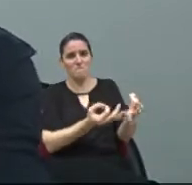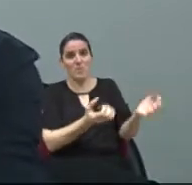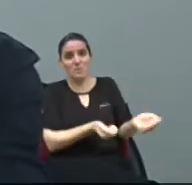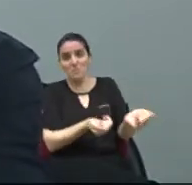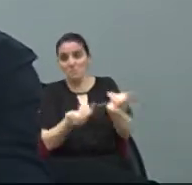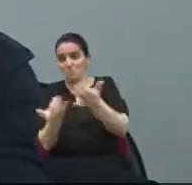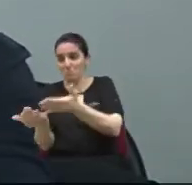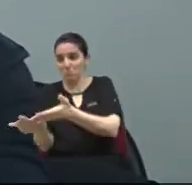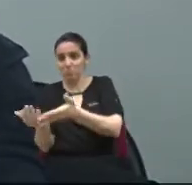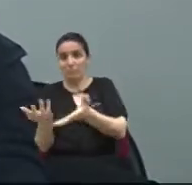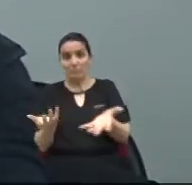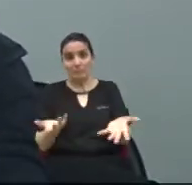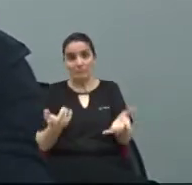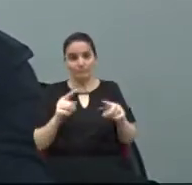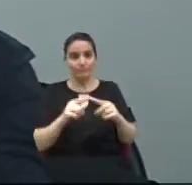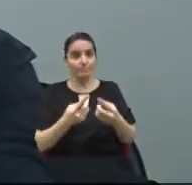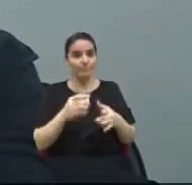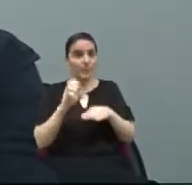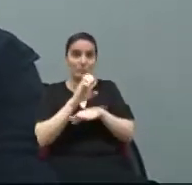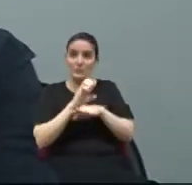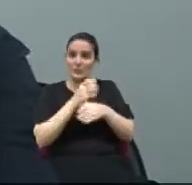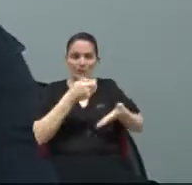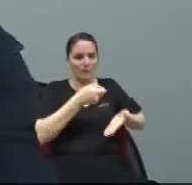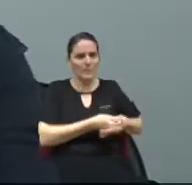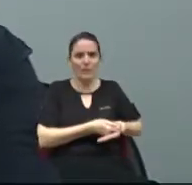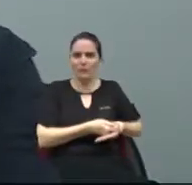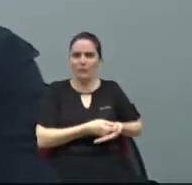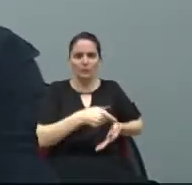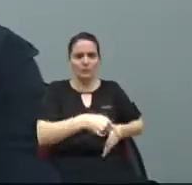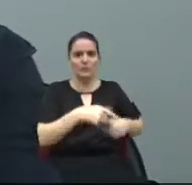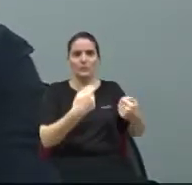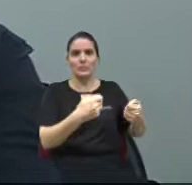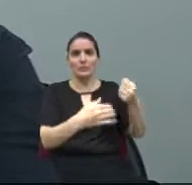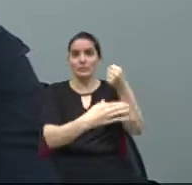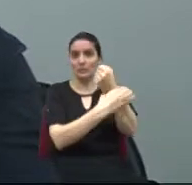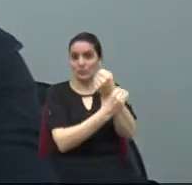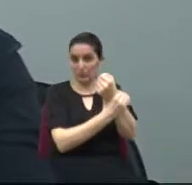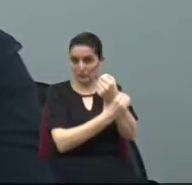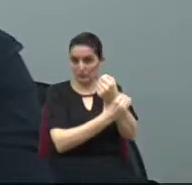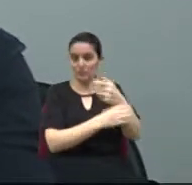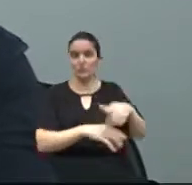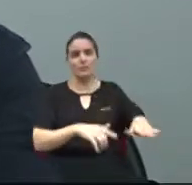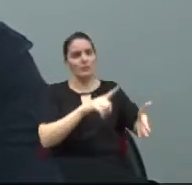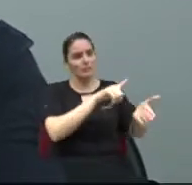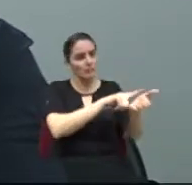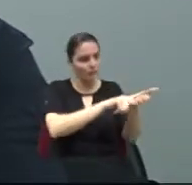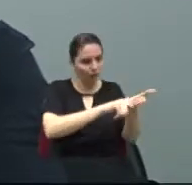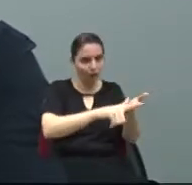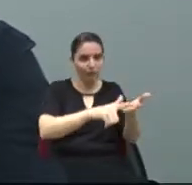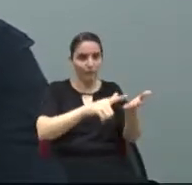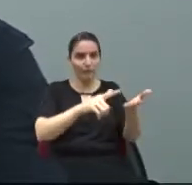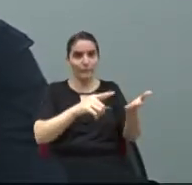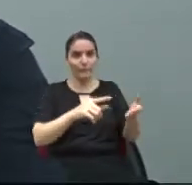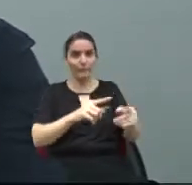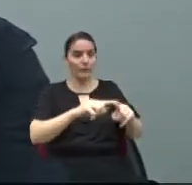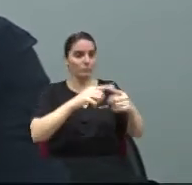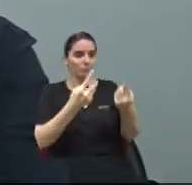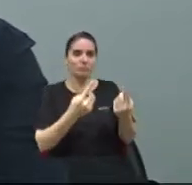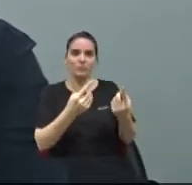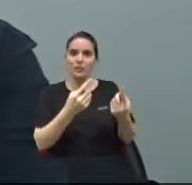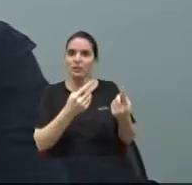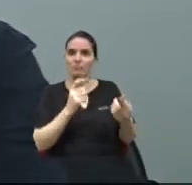serviço que ele não recebeu. Então, ele tem que promover segurança, tem que promover limpeza, e tudo mais,